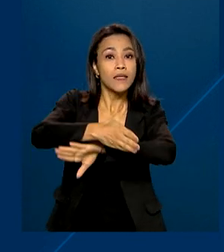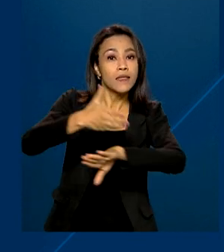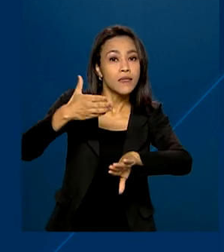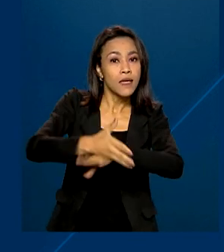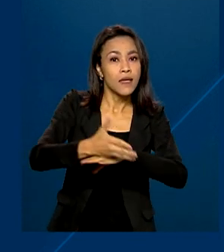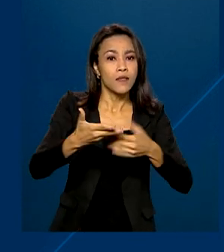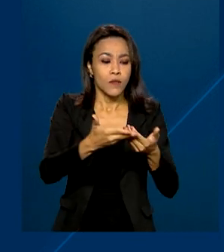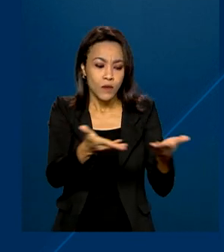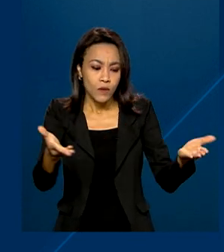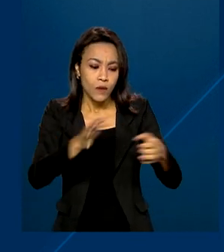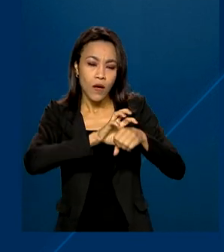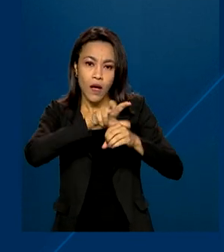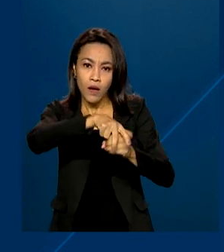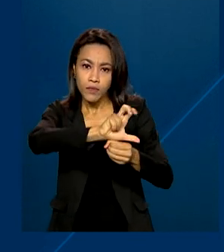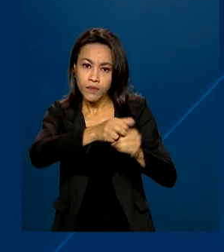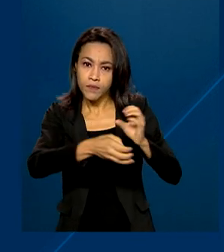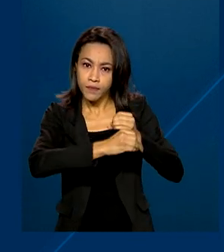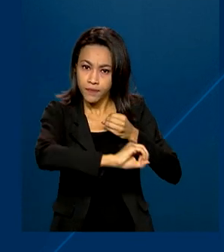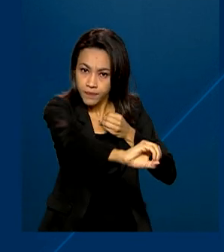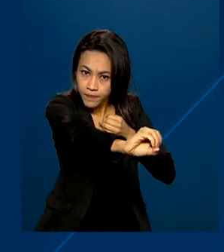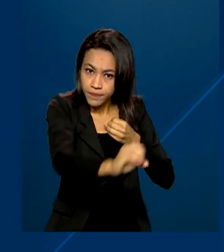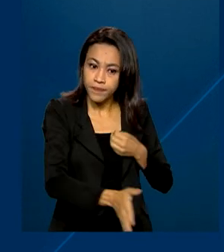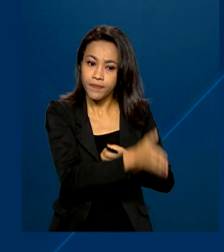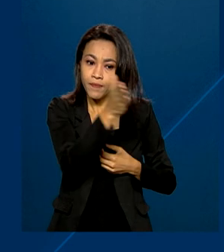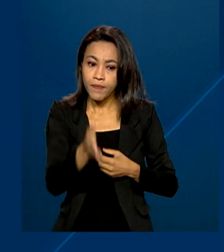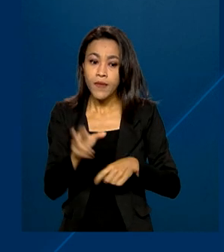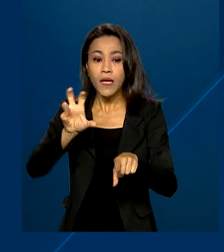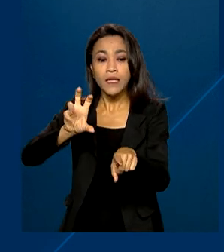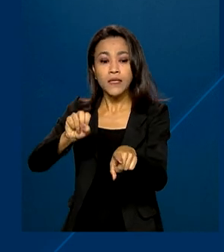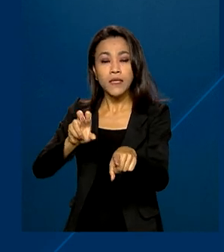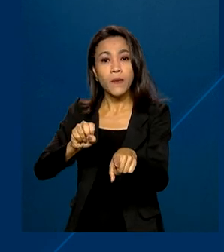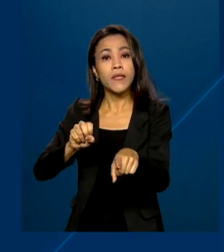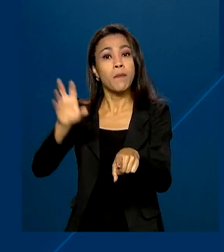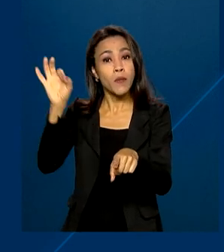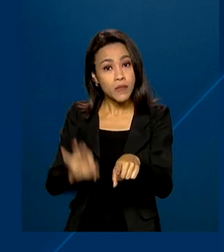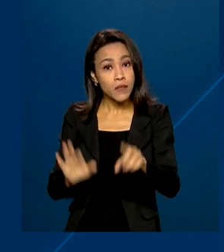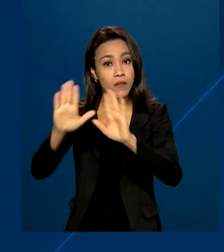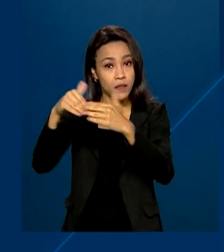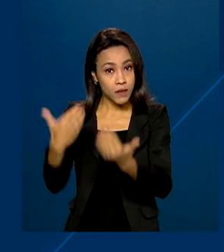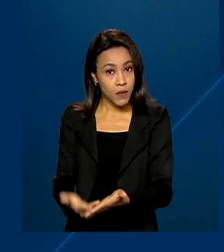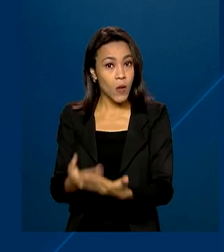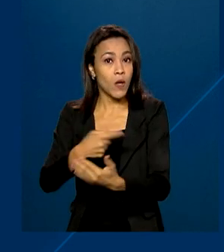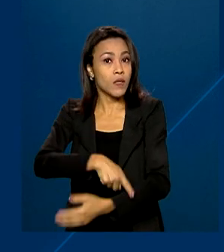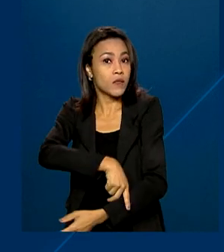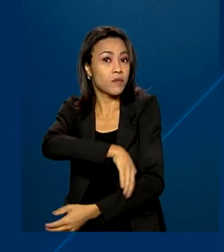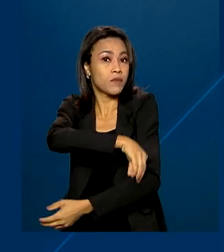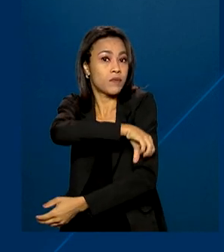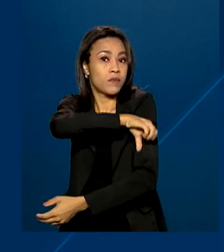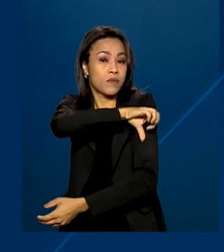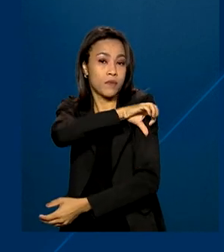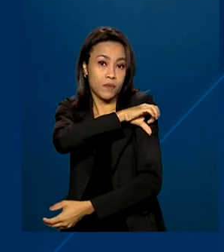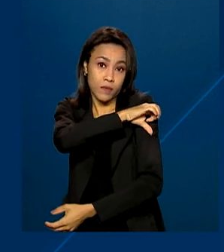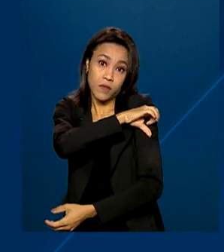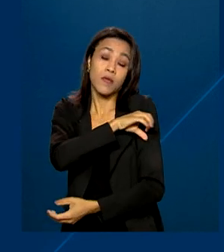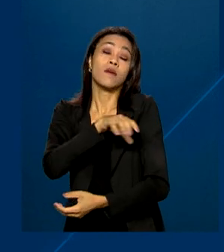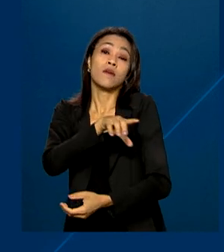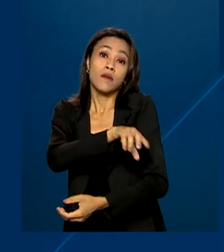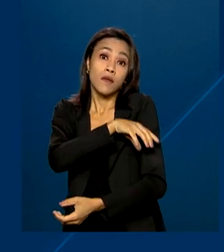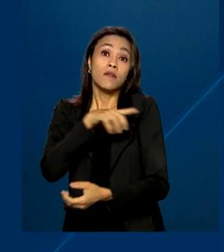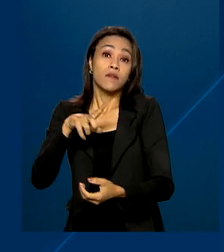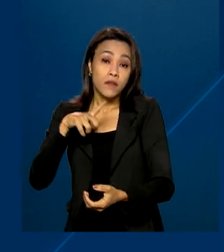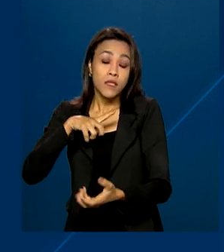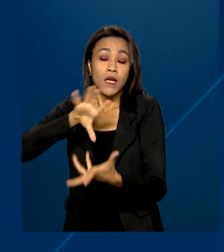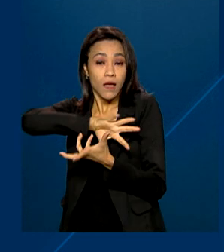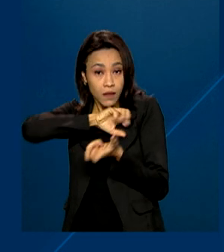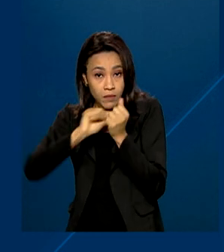de saneamento básico. 55% das escolas dos anos iniciais do ensino fundamental estavam adaptadas para